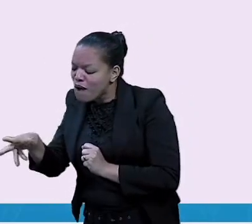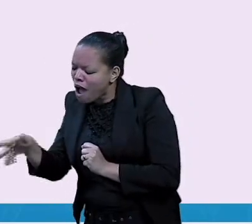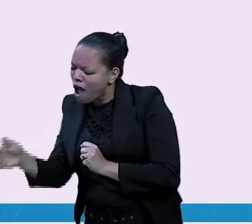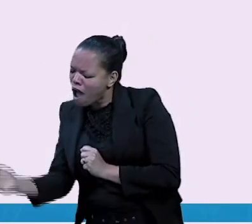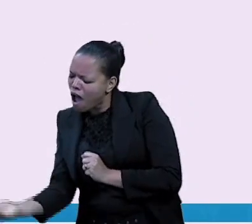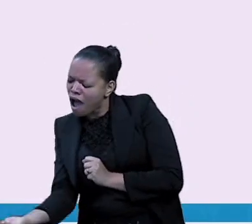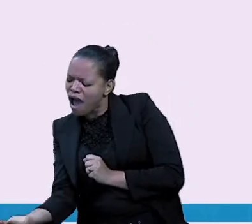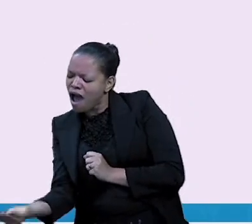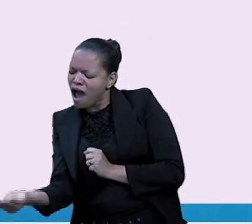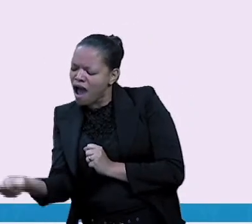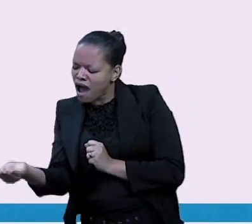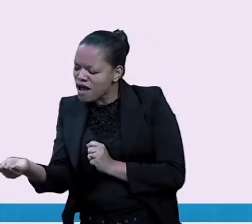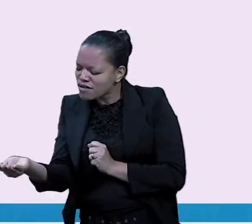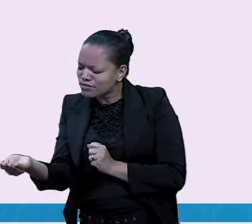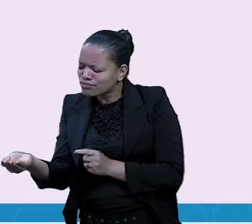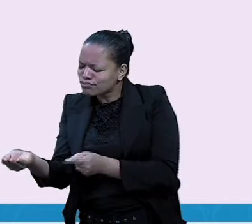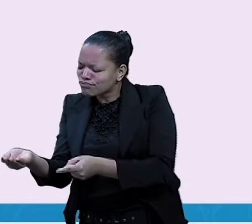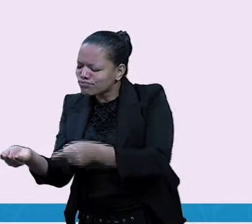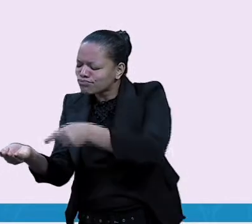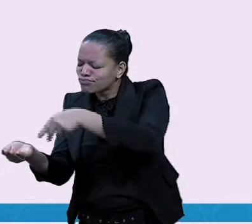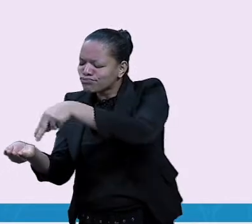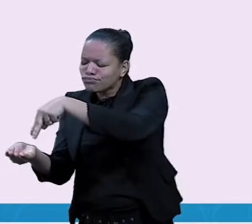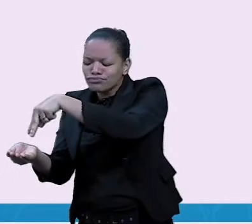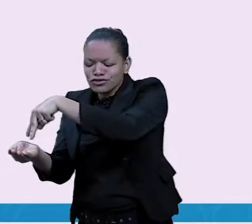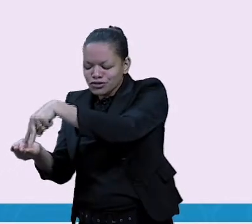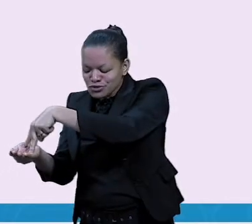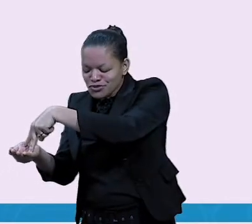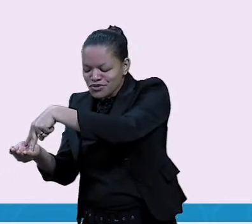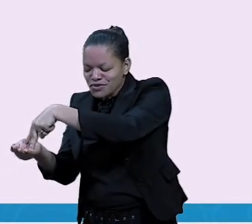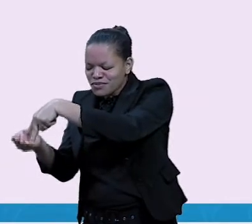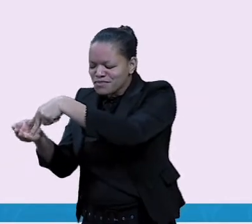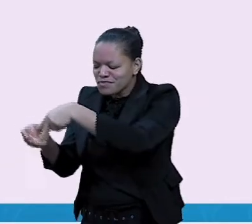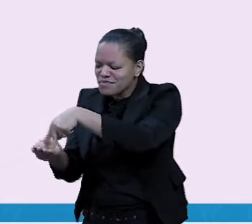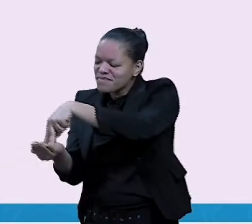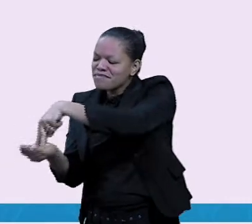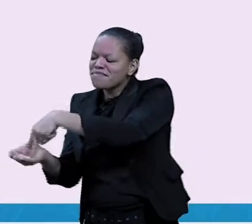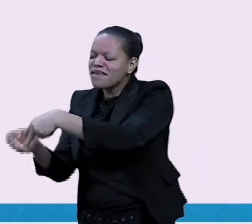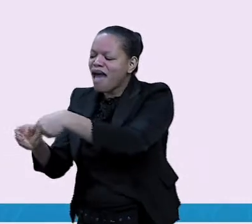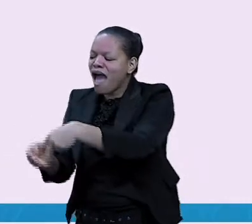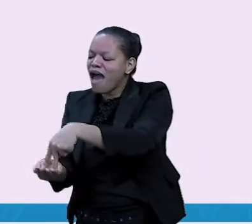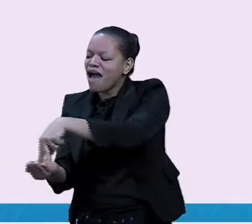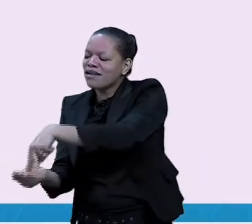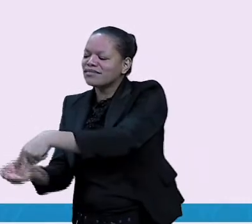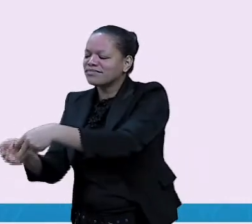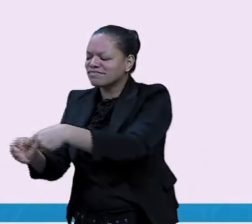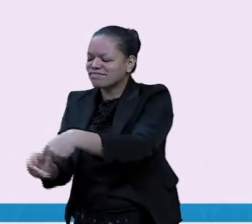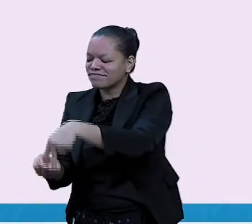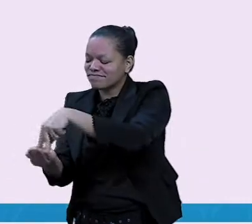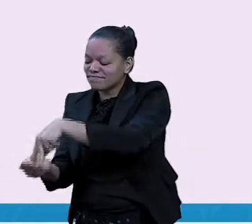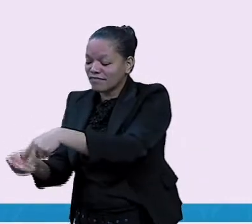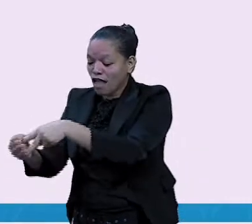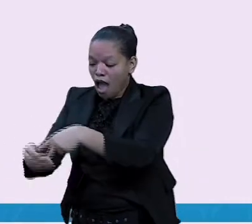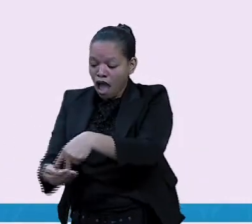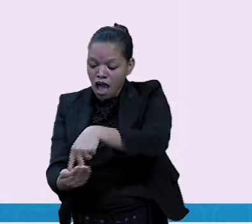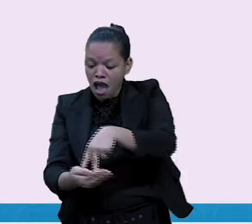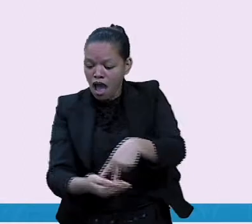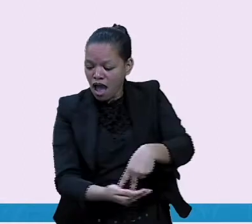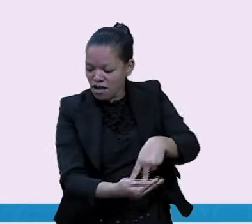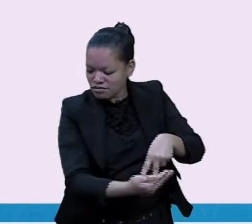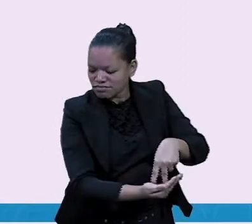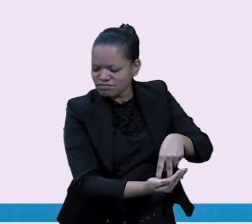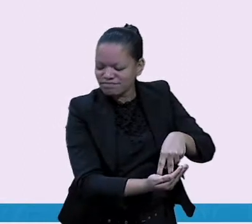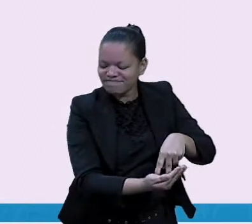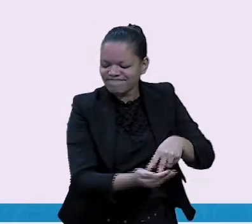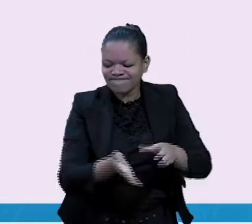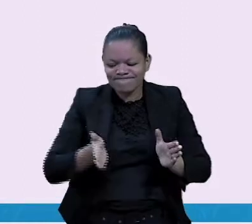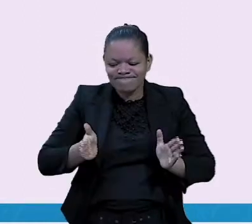rio, perto da formiga, que pôde subir nela e flutuar até a margem. Logo